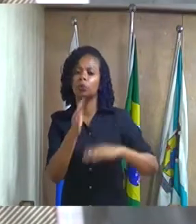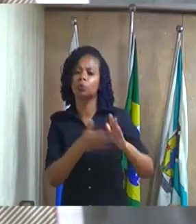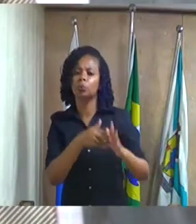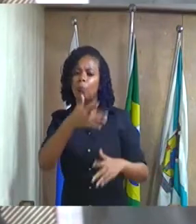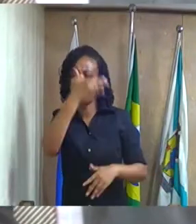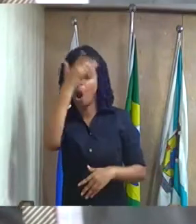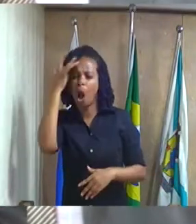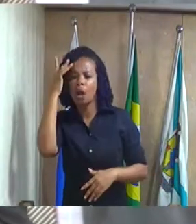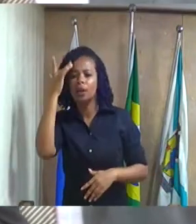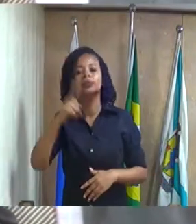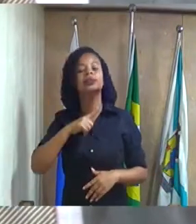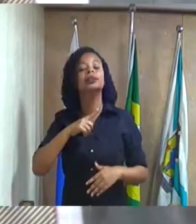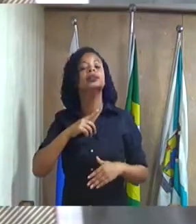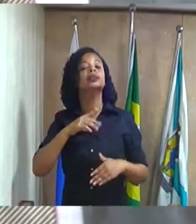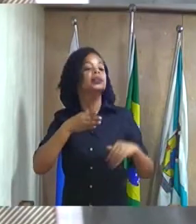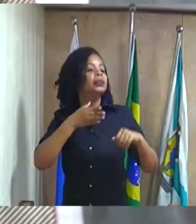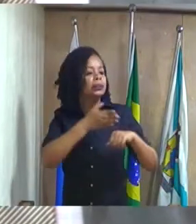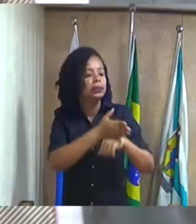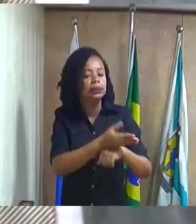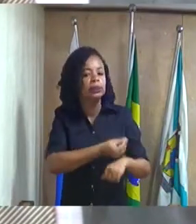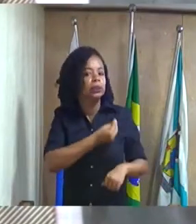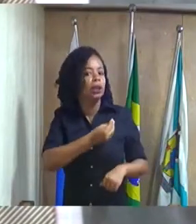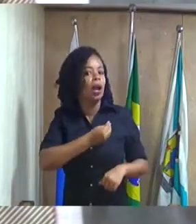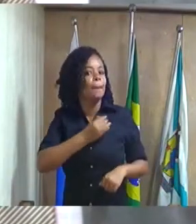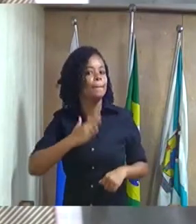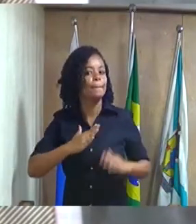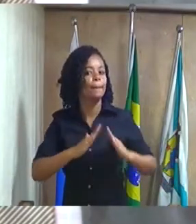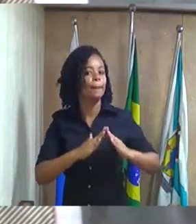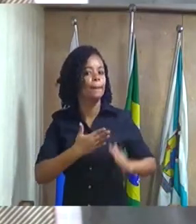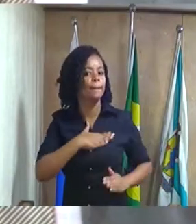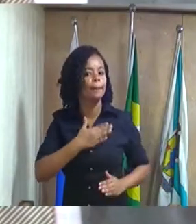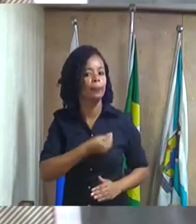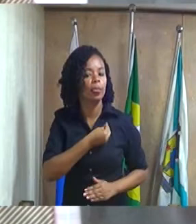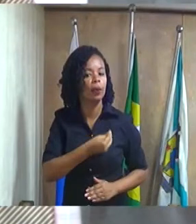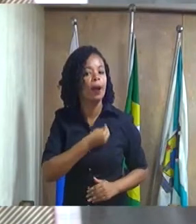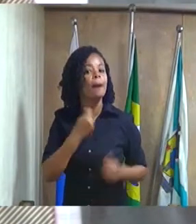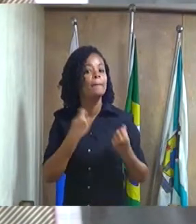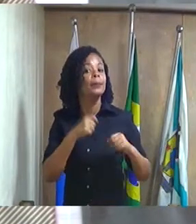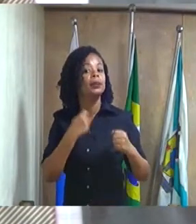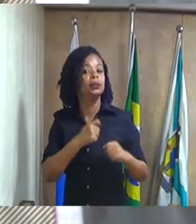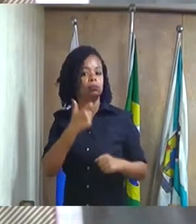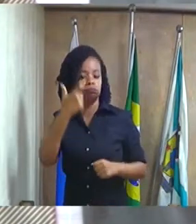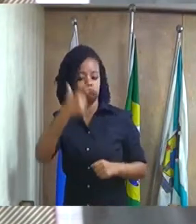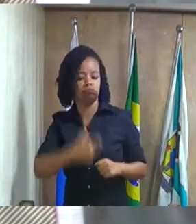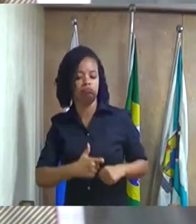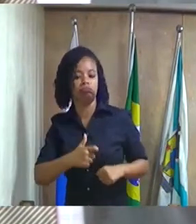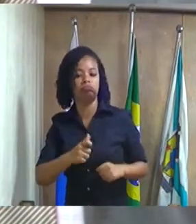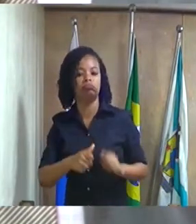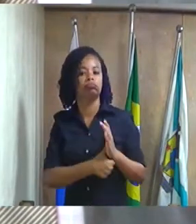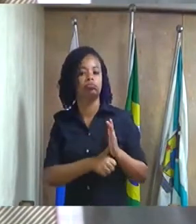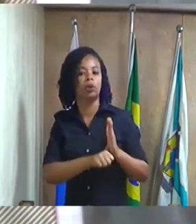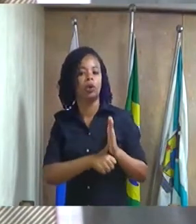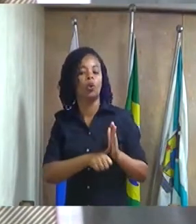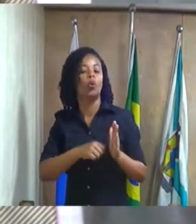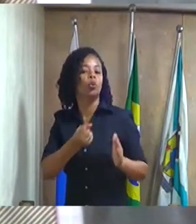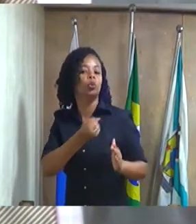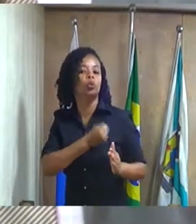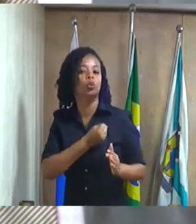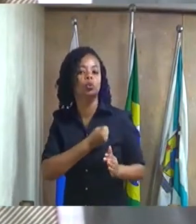tenham acesso a minha casa e minha vida ela precisa ter uma identificação e ter o número do NIS